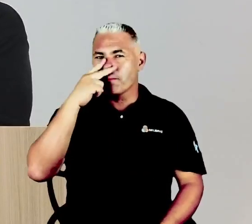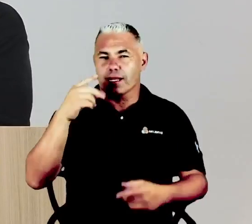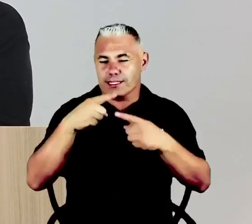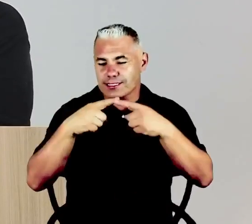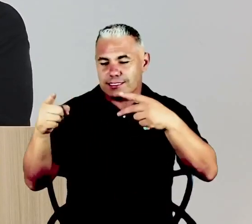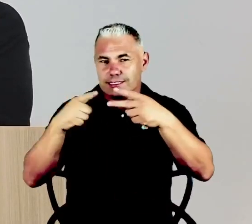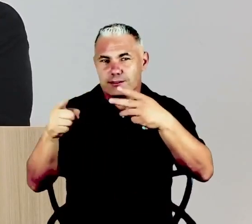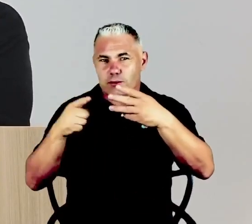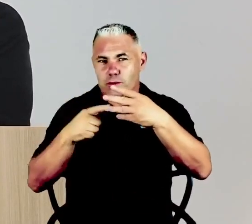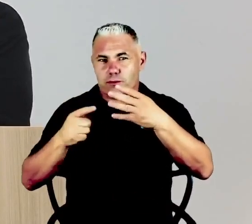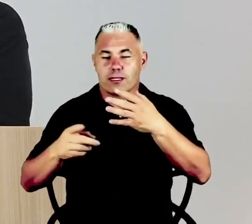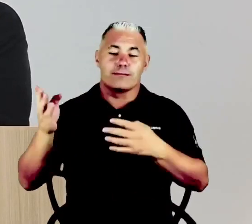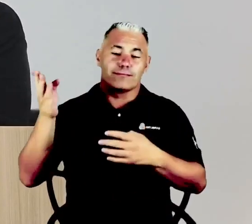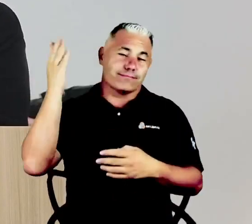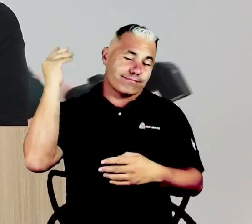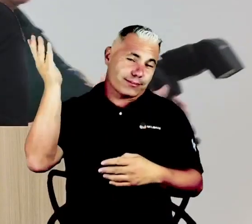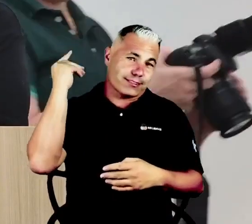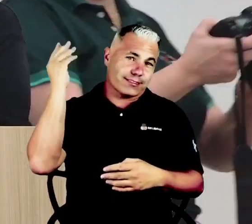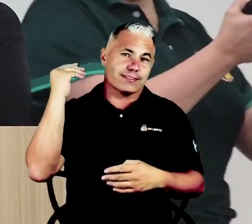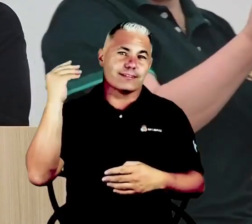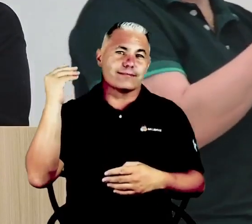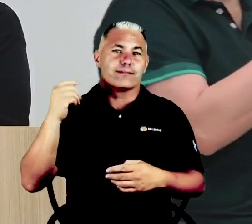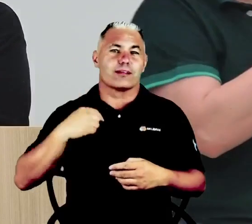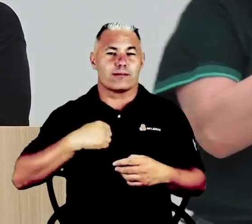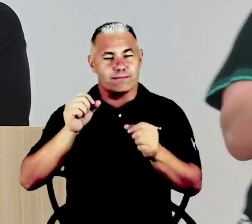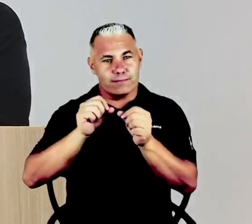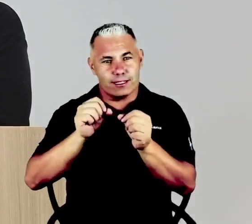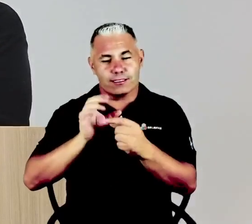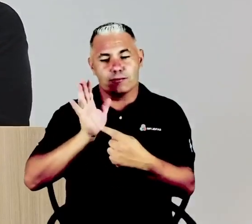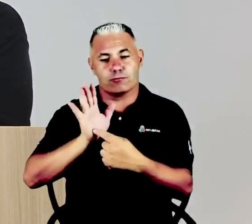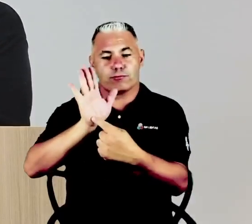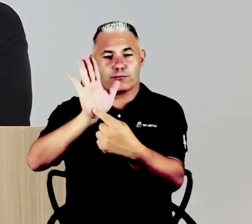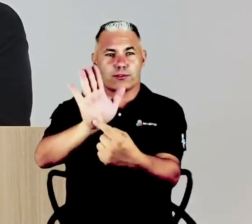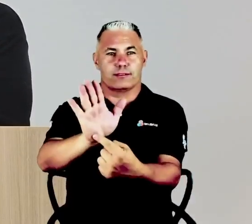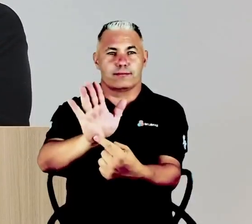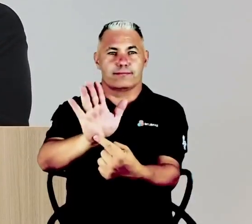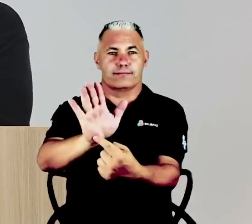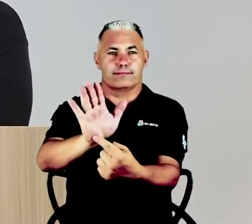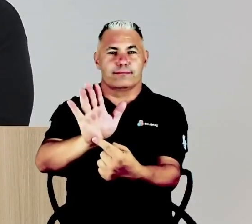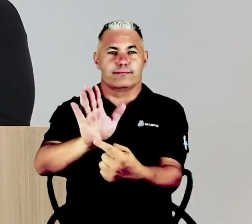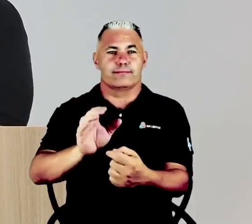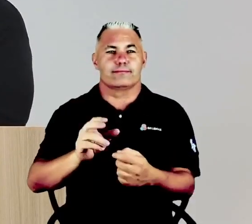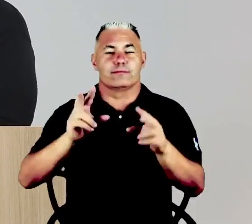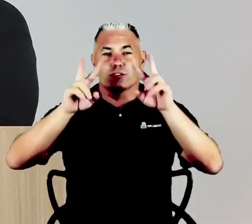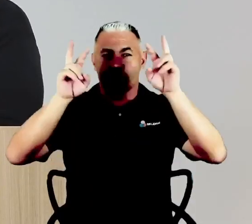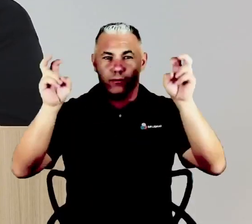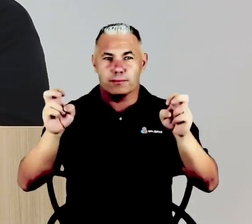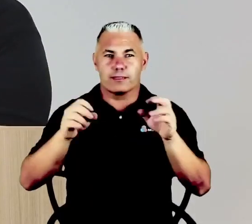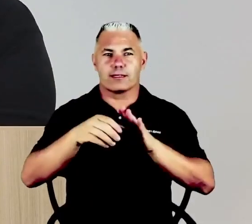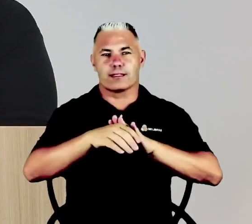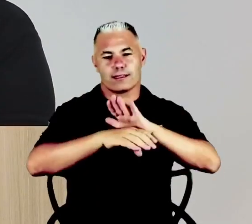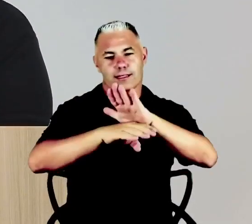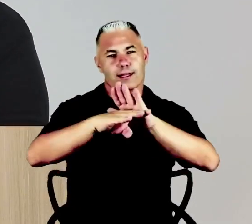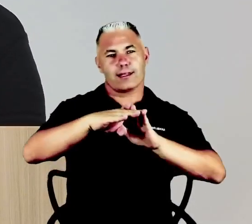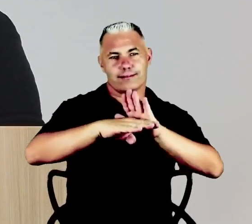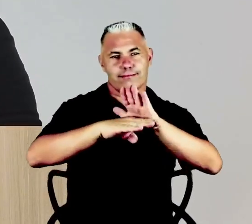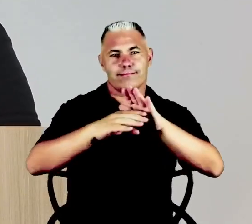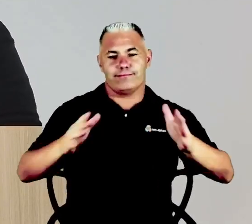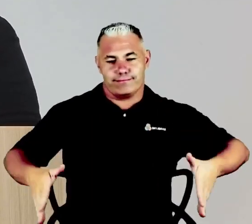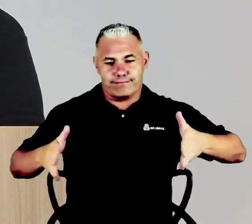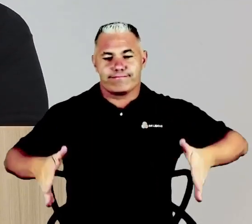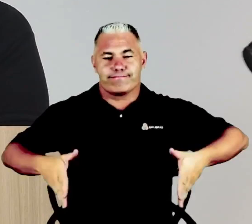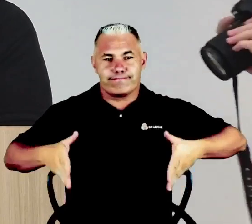feito uma indicação, não formalmente, sobre a rampa de acesso lá na UBS do Parque Hortência.